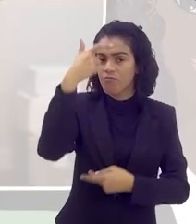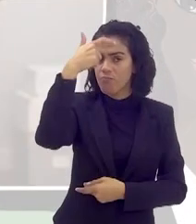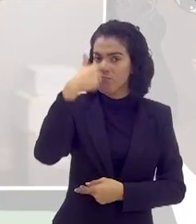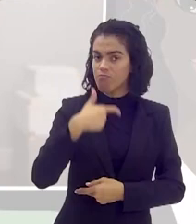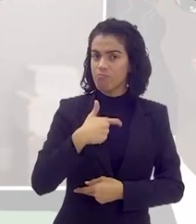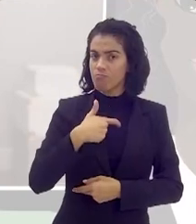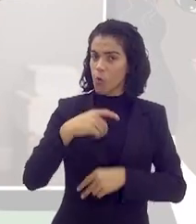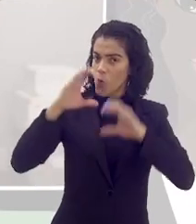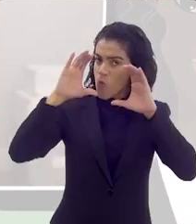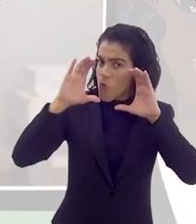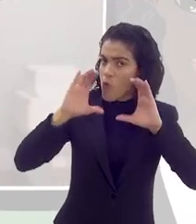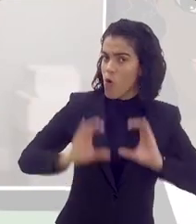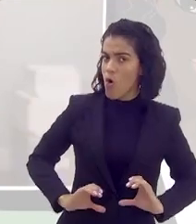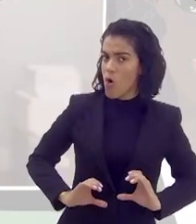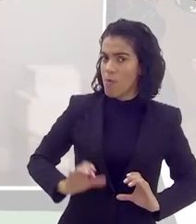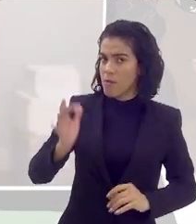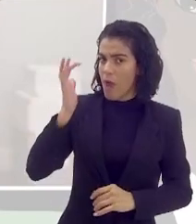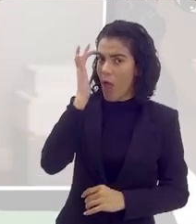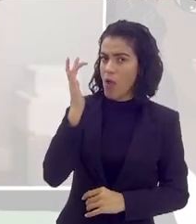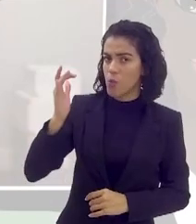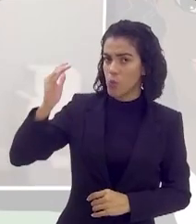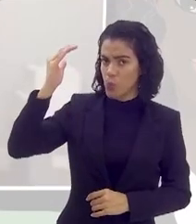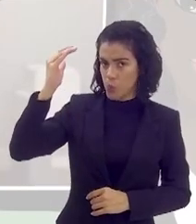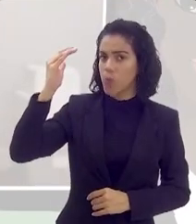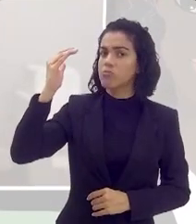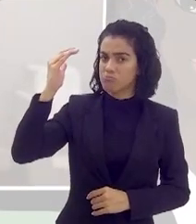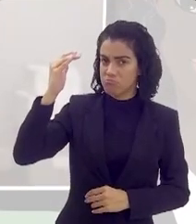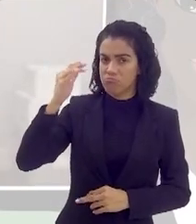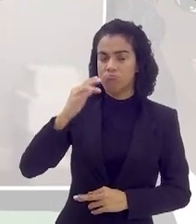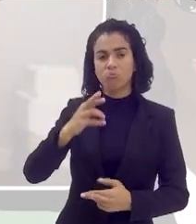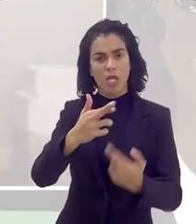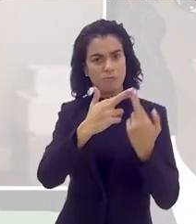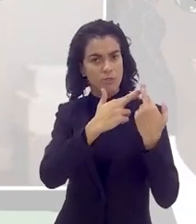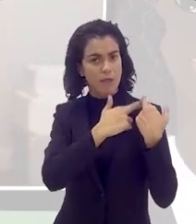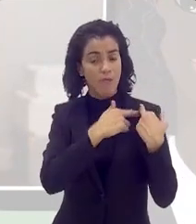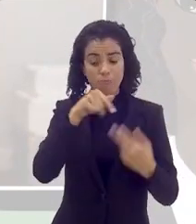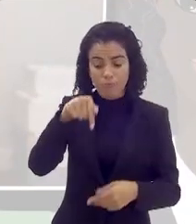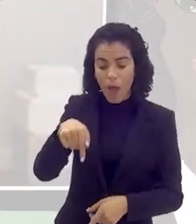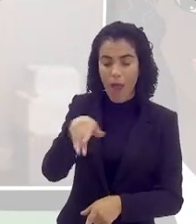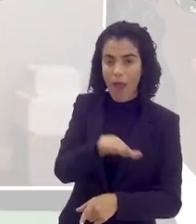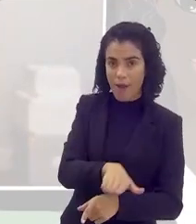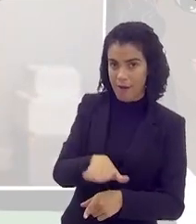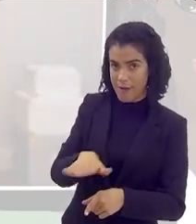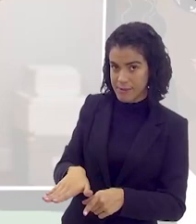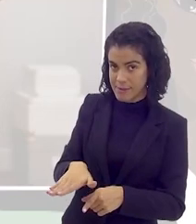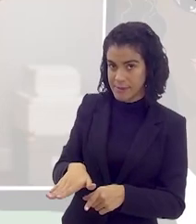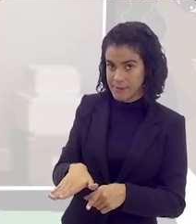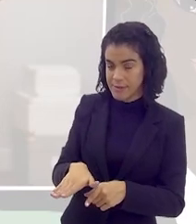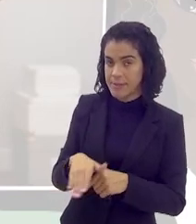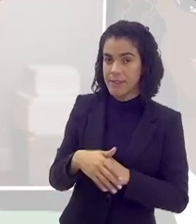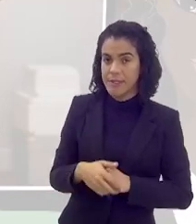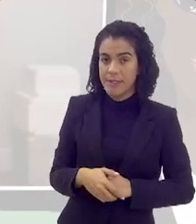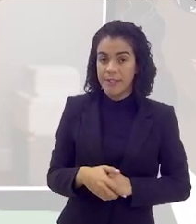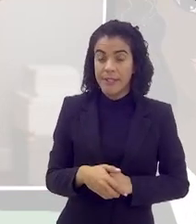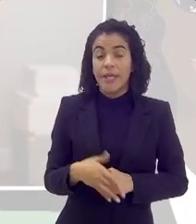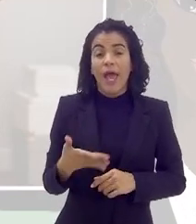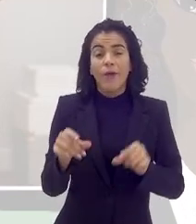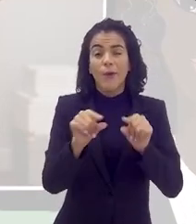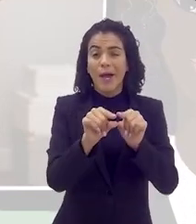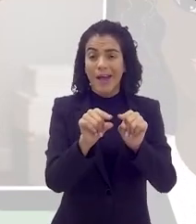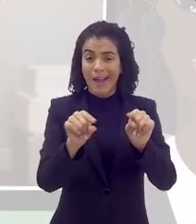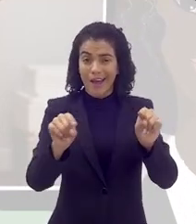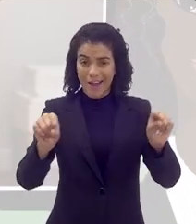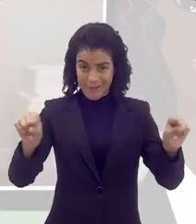De se colocar nós, enquanto adultas, no papel de adulto, que estamos cuidando de uma criança. E aí vem muito